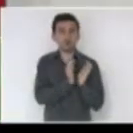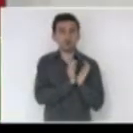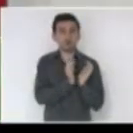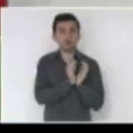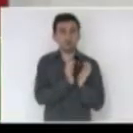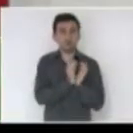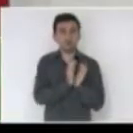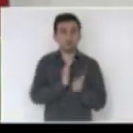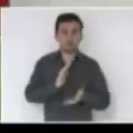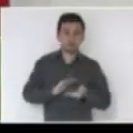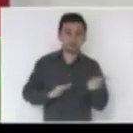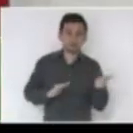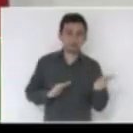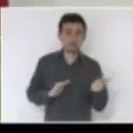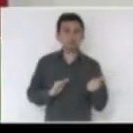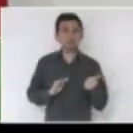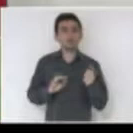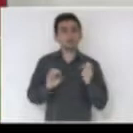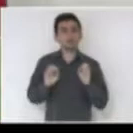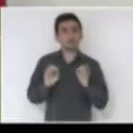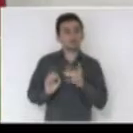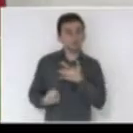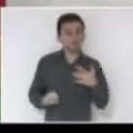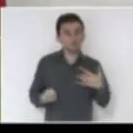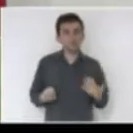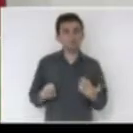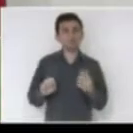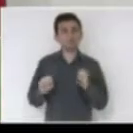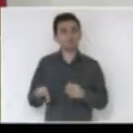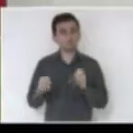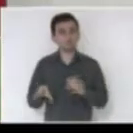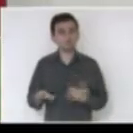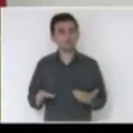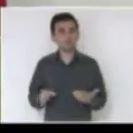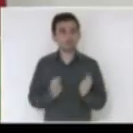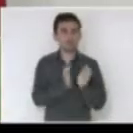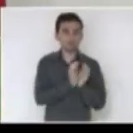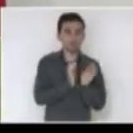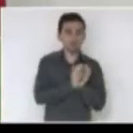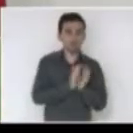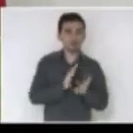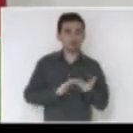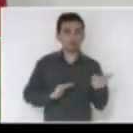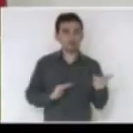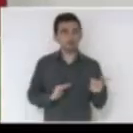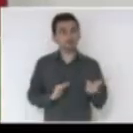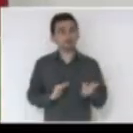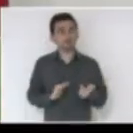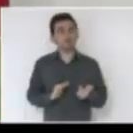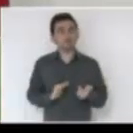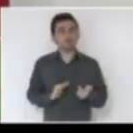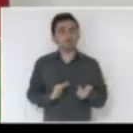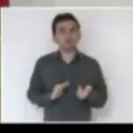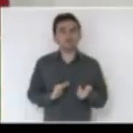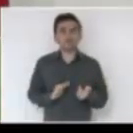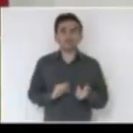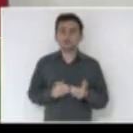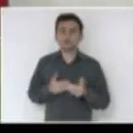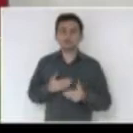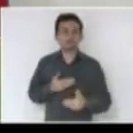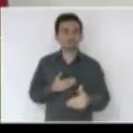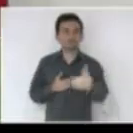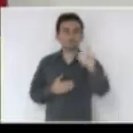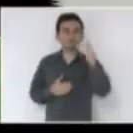você tira dinheiro da saúde, tira dinheiro da educação, tira dinheiro da APAE e aí vai indo.